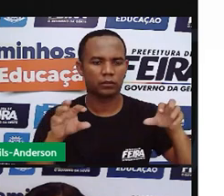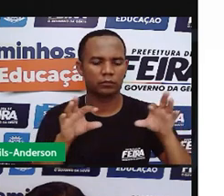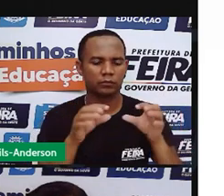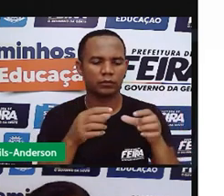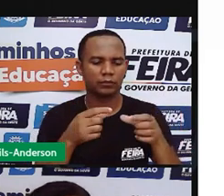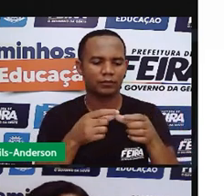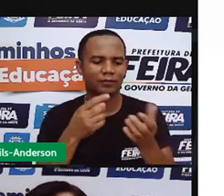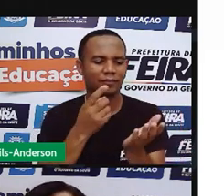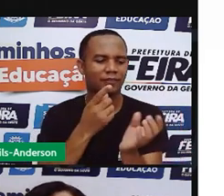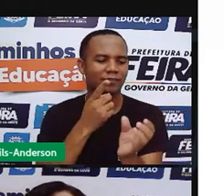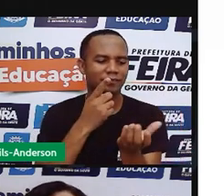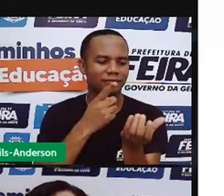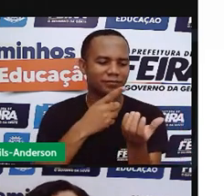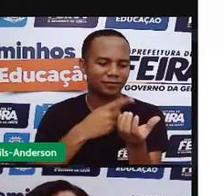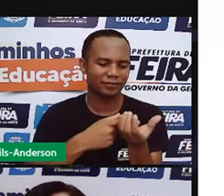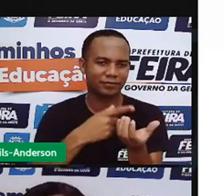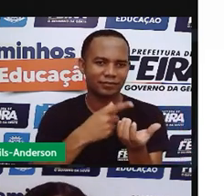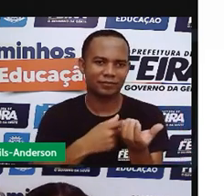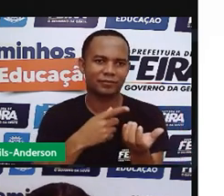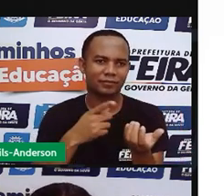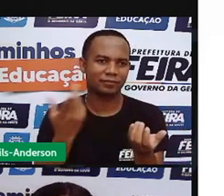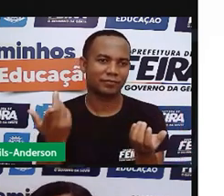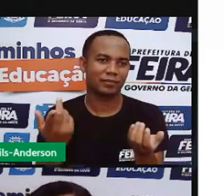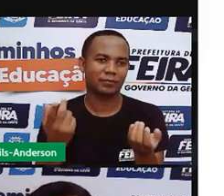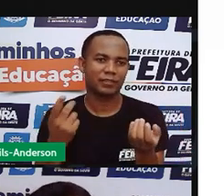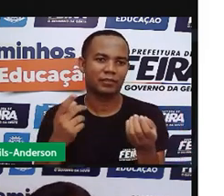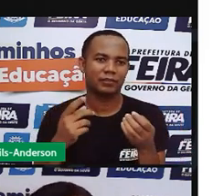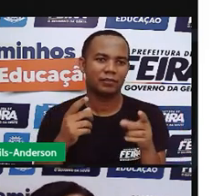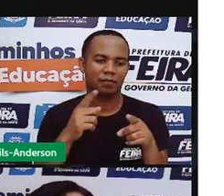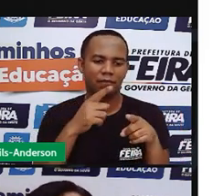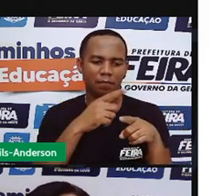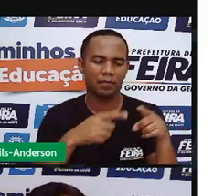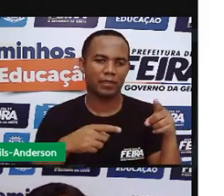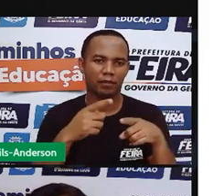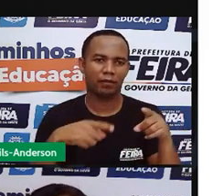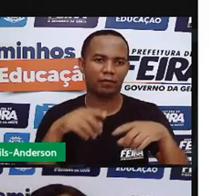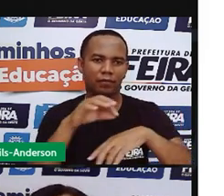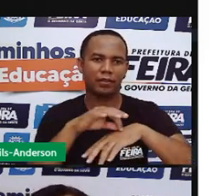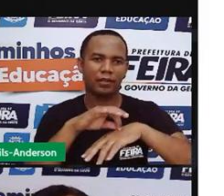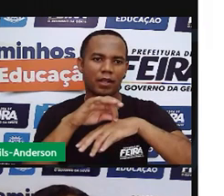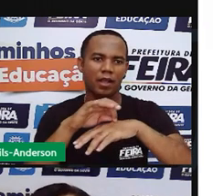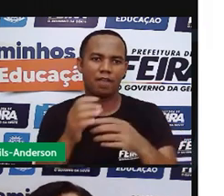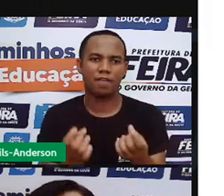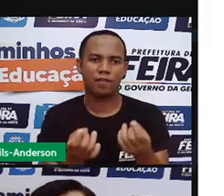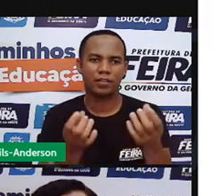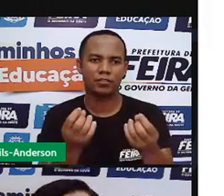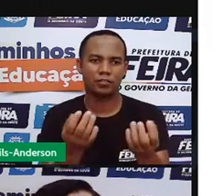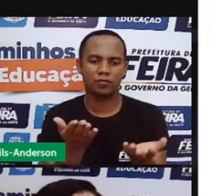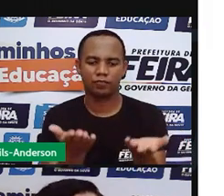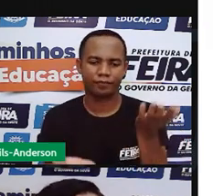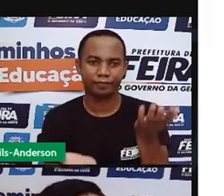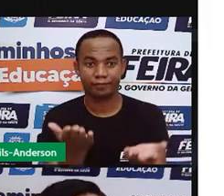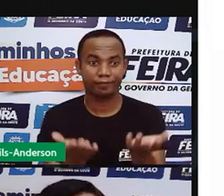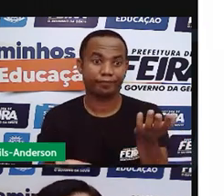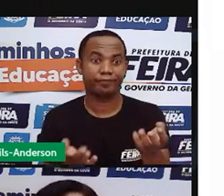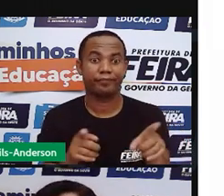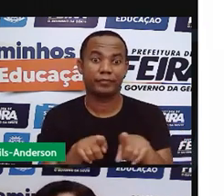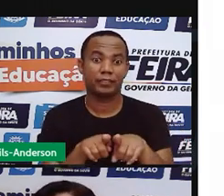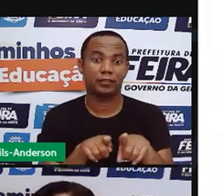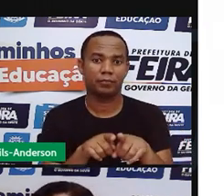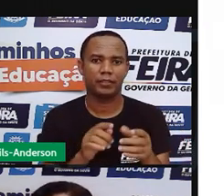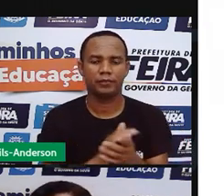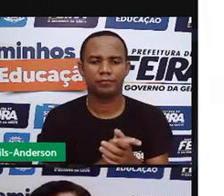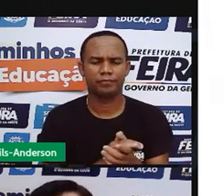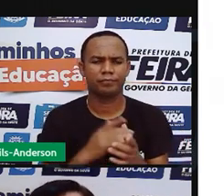salsicha, vai os pedaços grandes para irem para o açougue, para ser vendido no quilo, e sai todos os